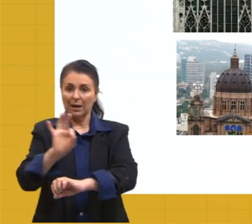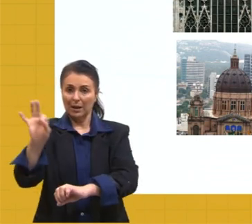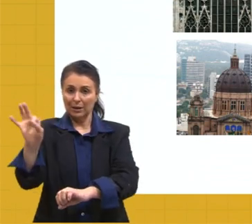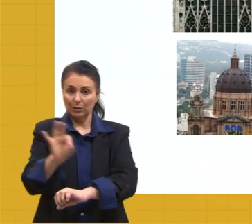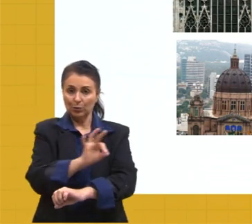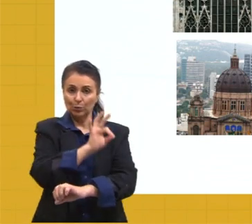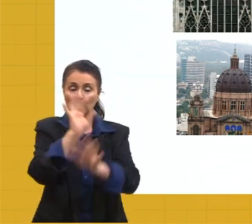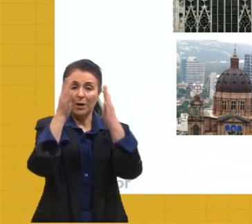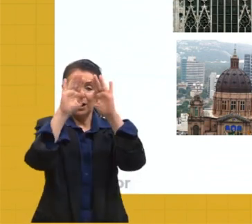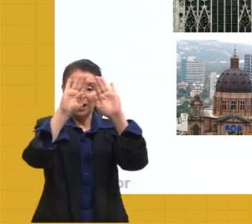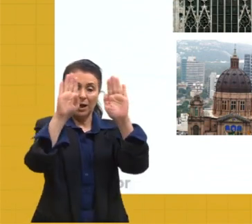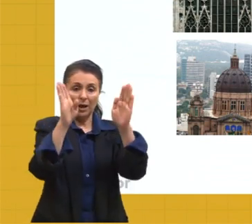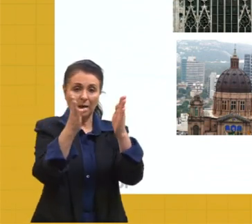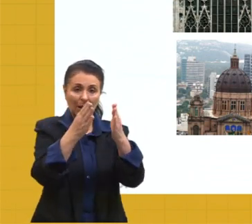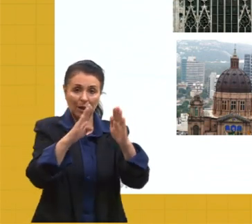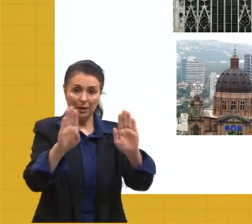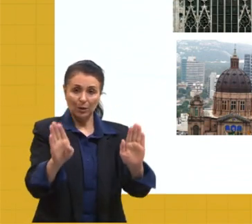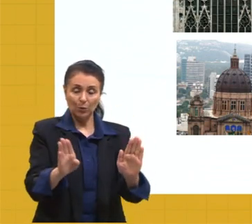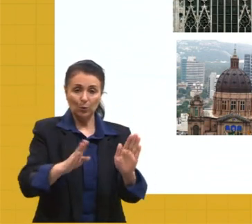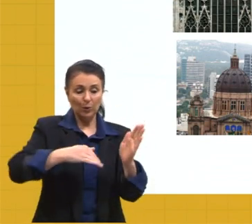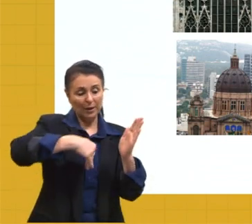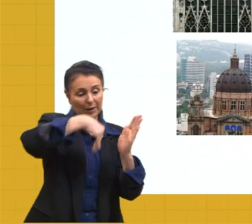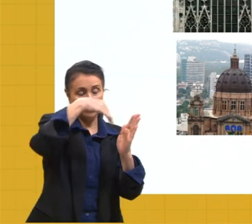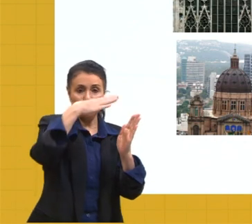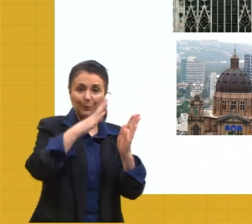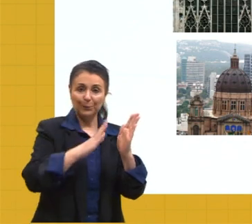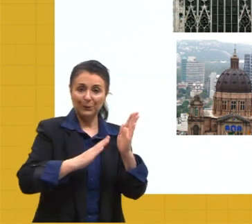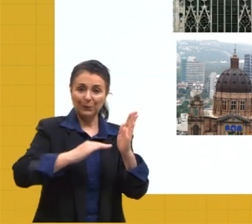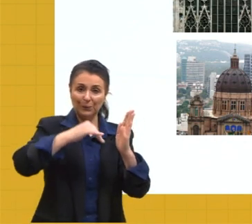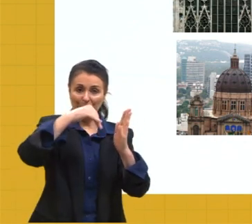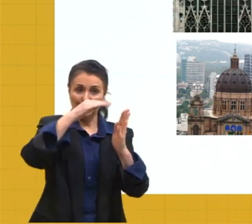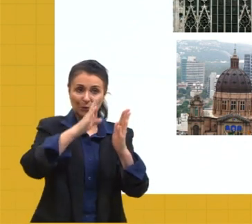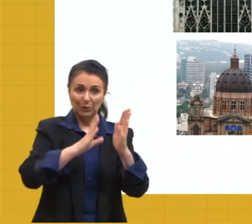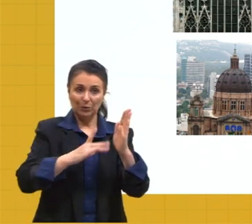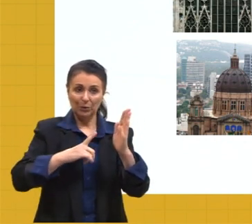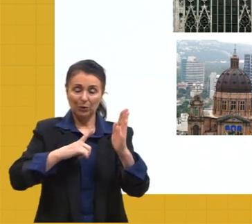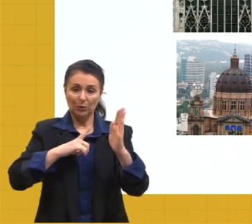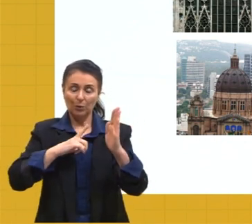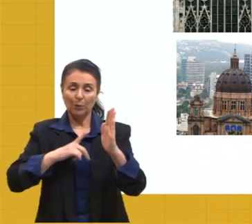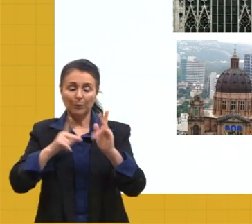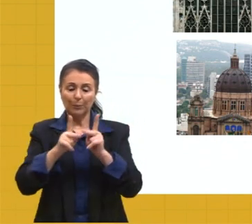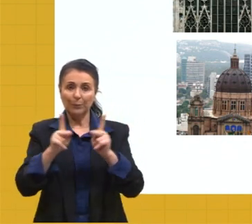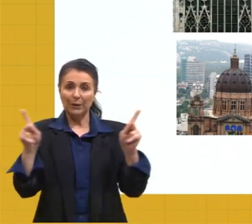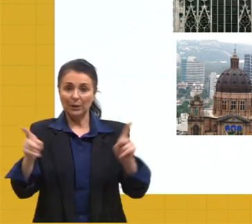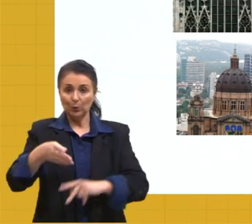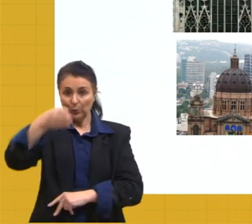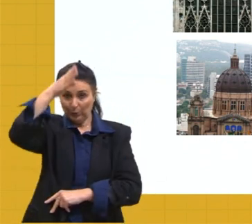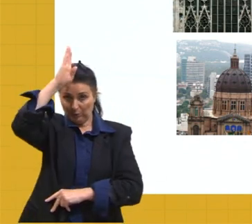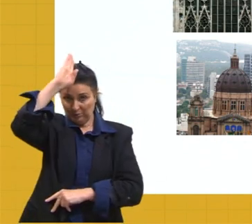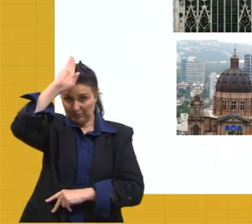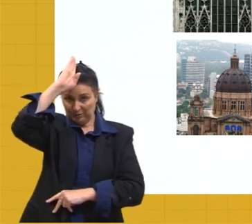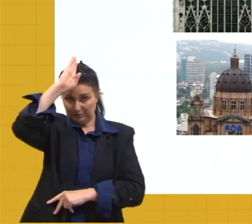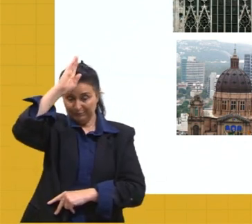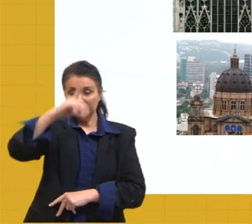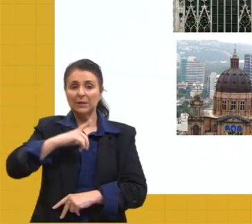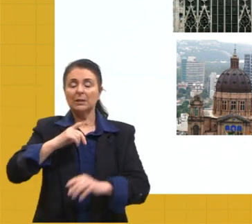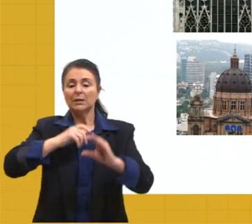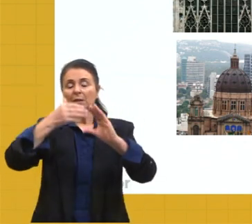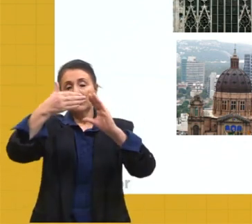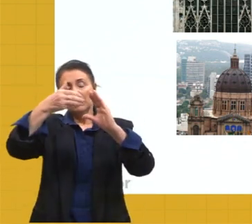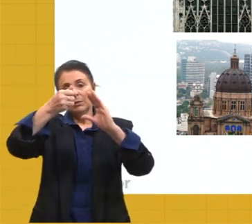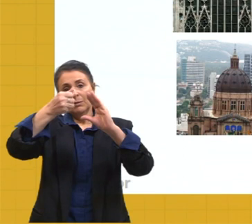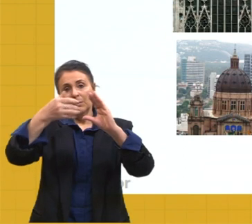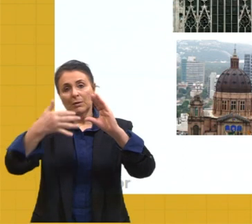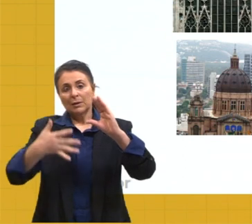escultura e a pintura. A pintura, durante o período romano, ela se caracteriza